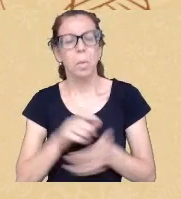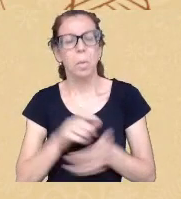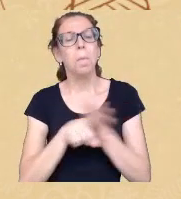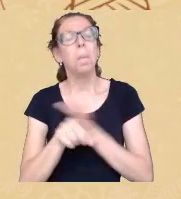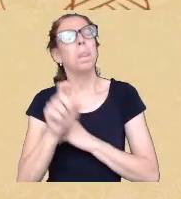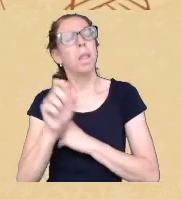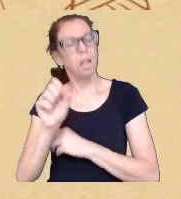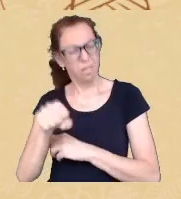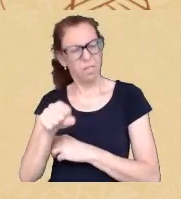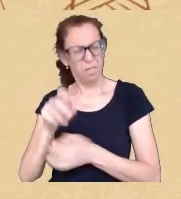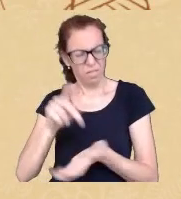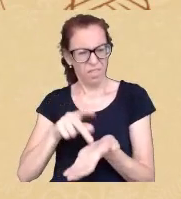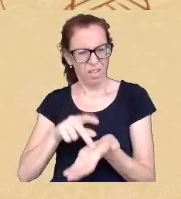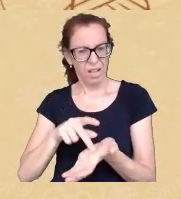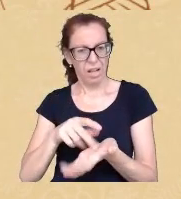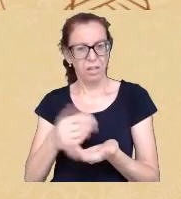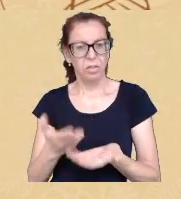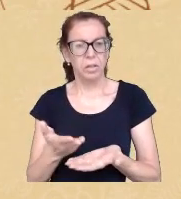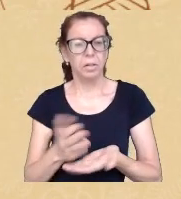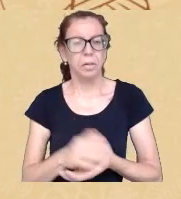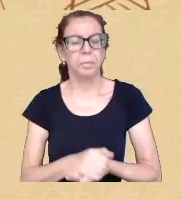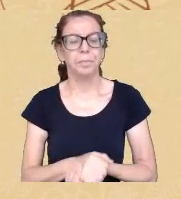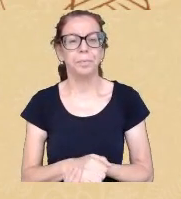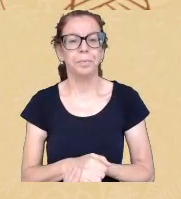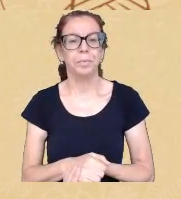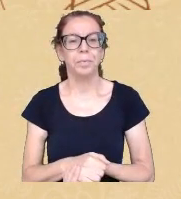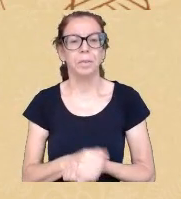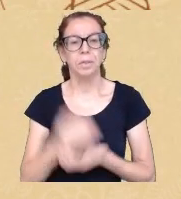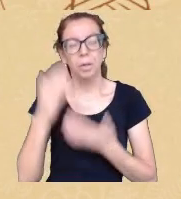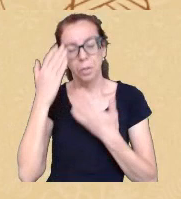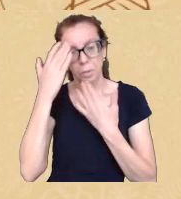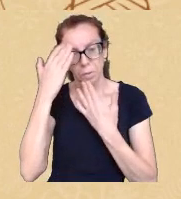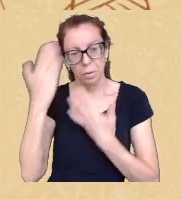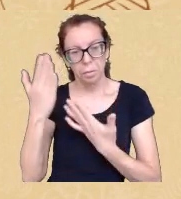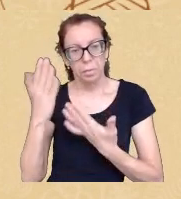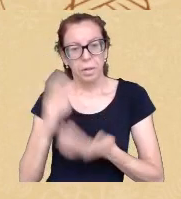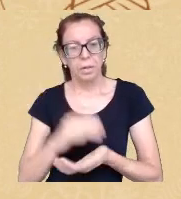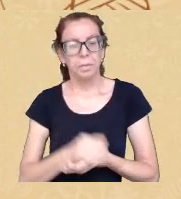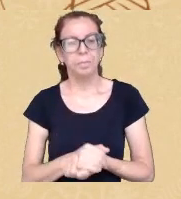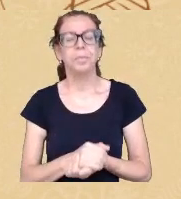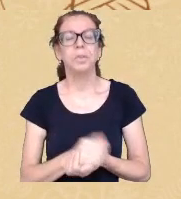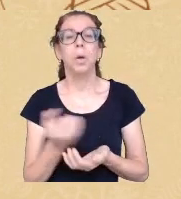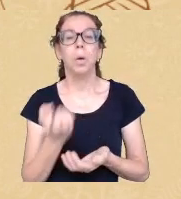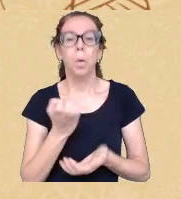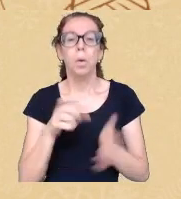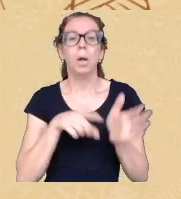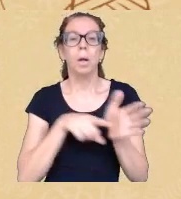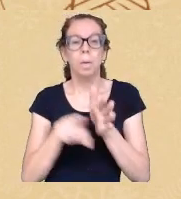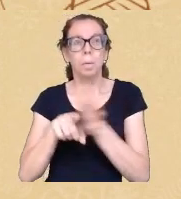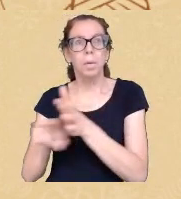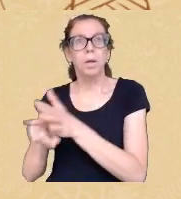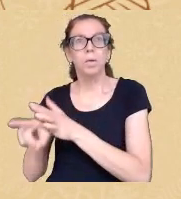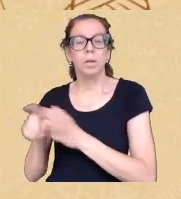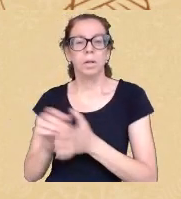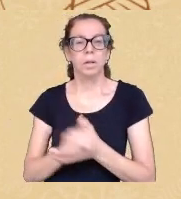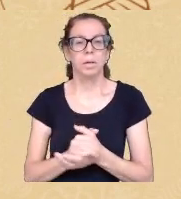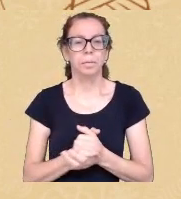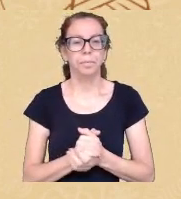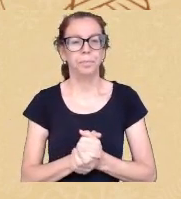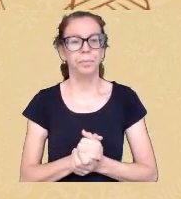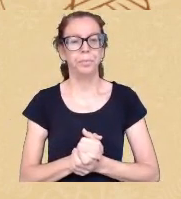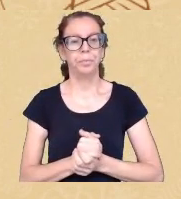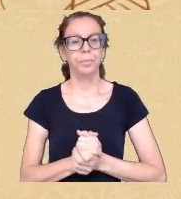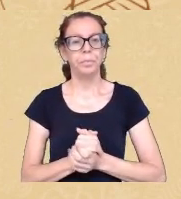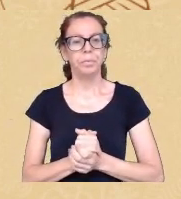obrigada Reinaldo eu também queria fazer umas perguntas pontuais primeiro